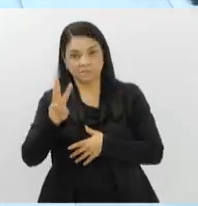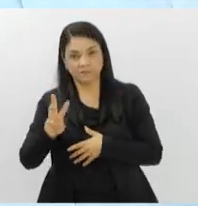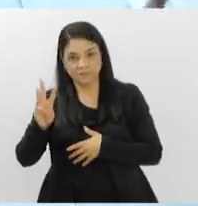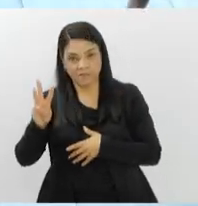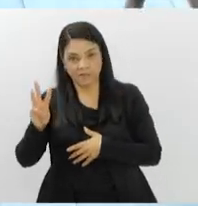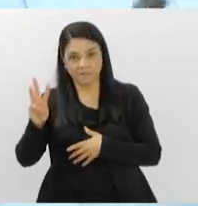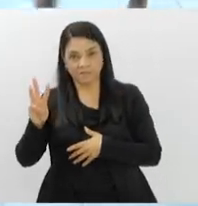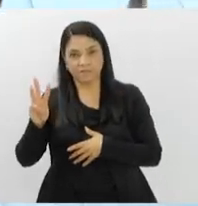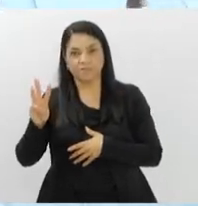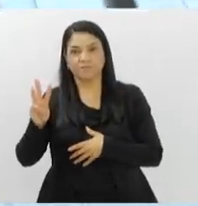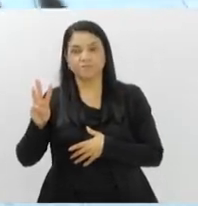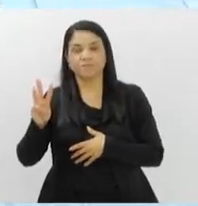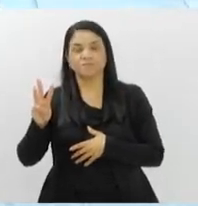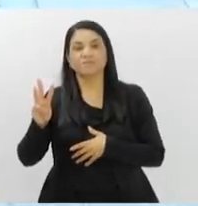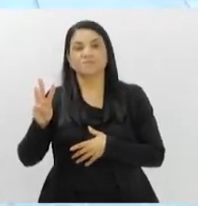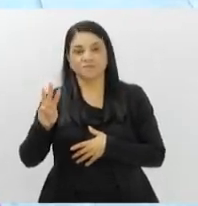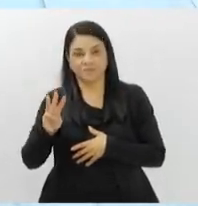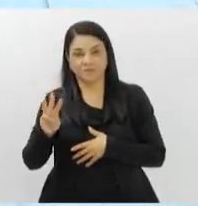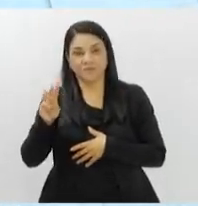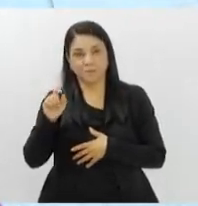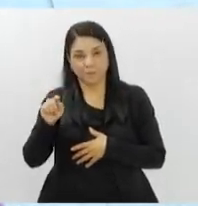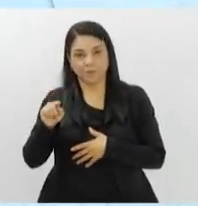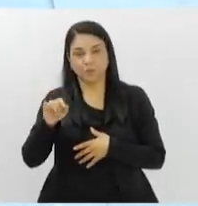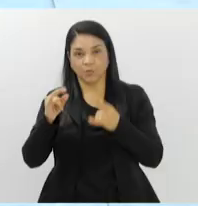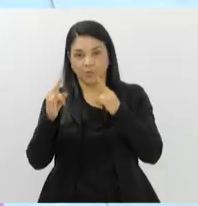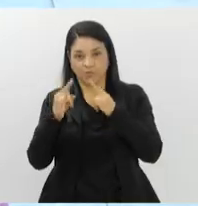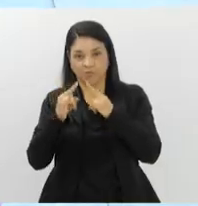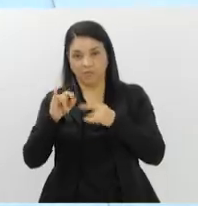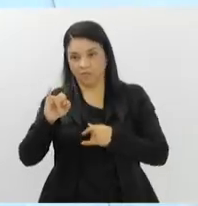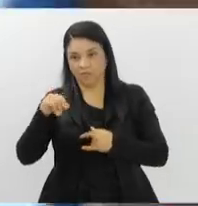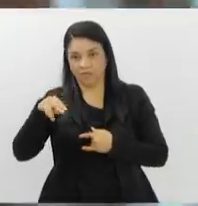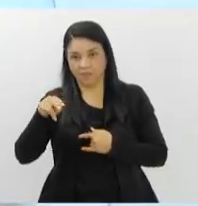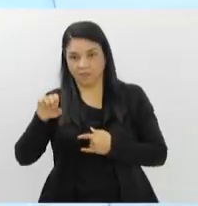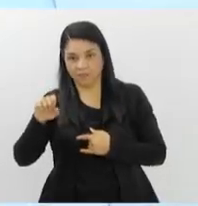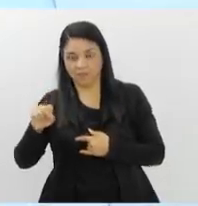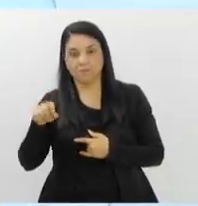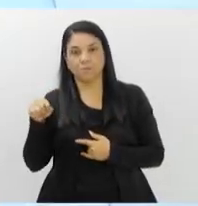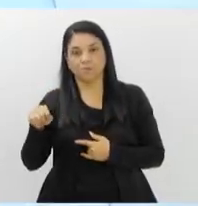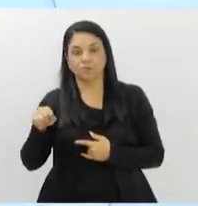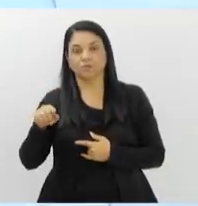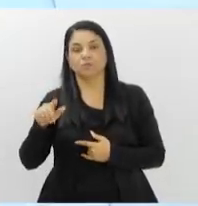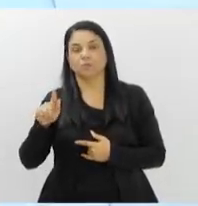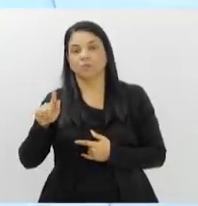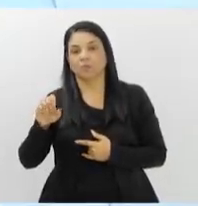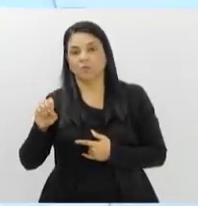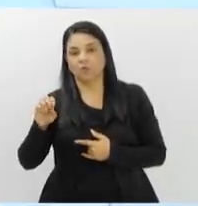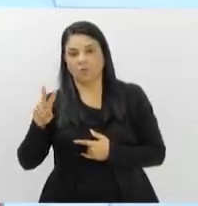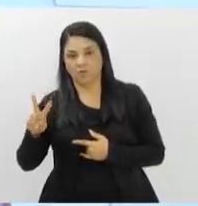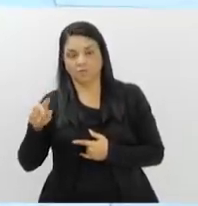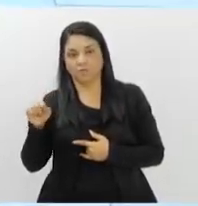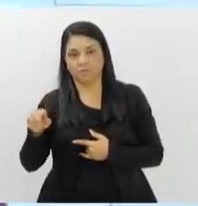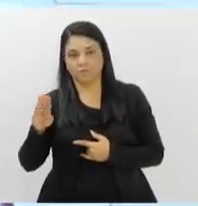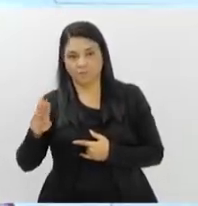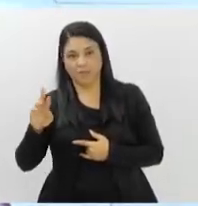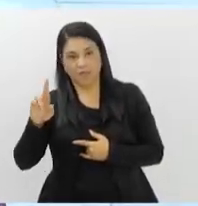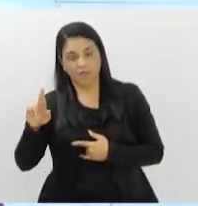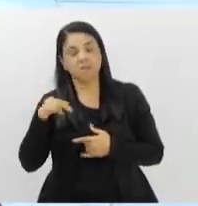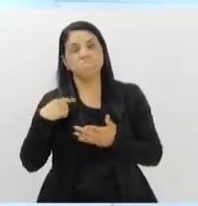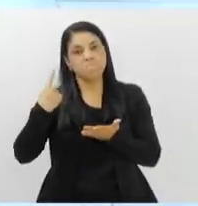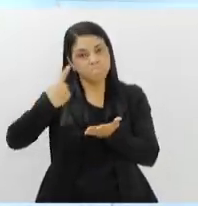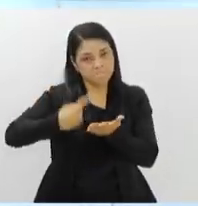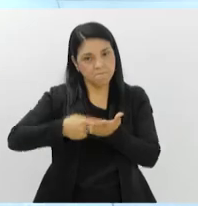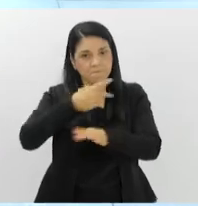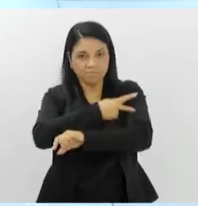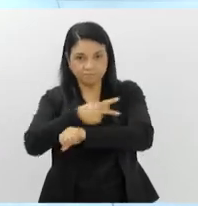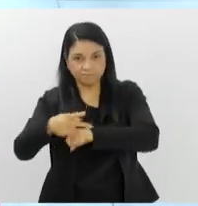.ines.gov.br e também pode marcar visitas através do